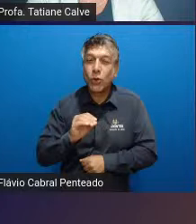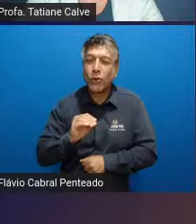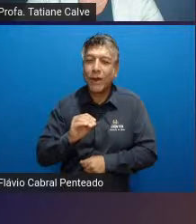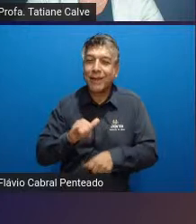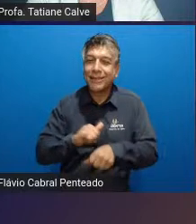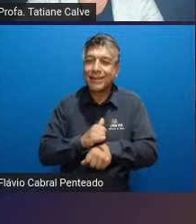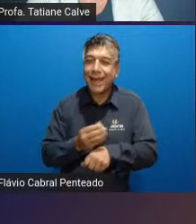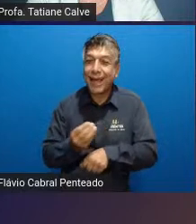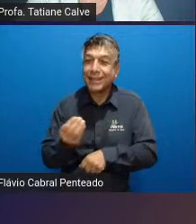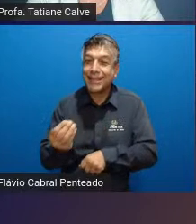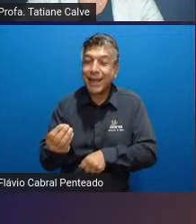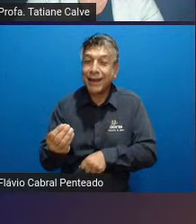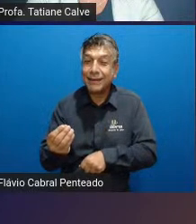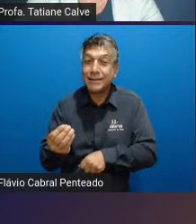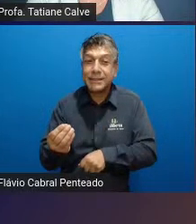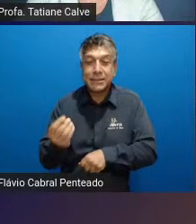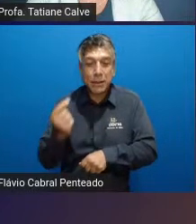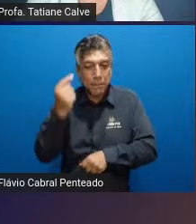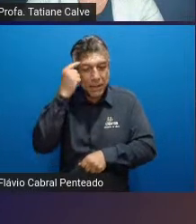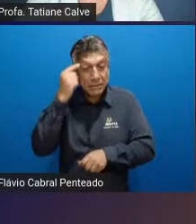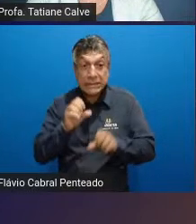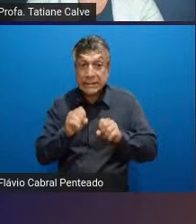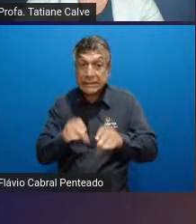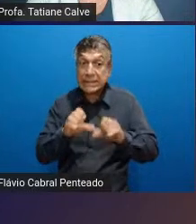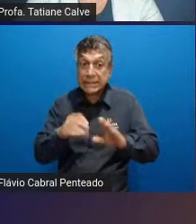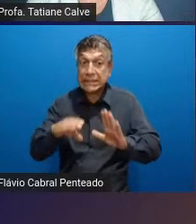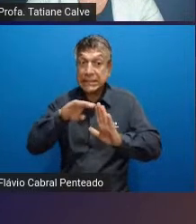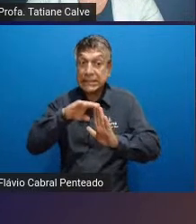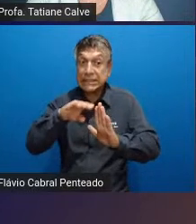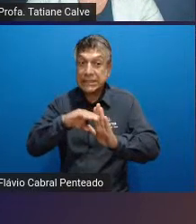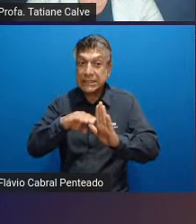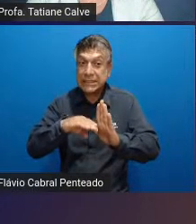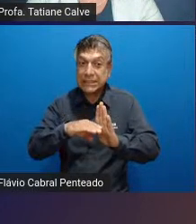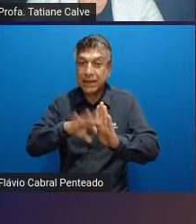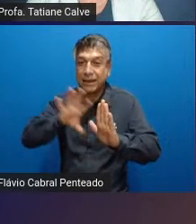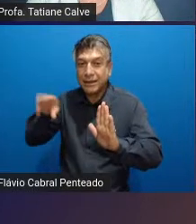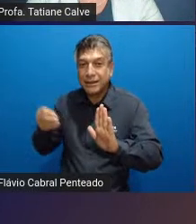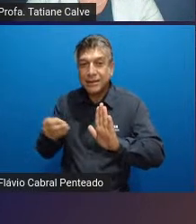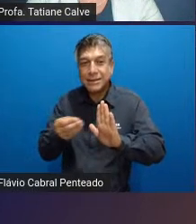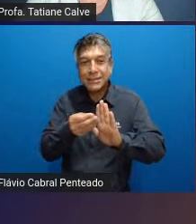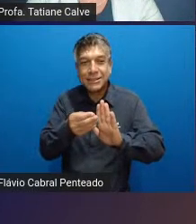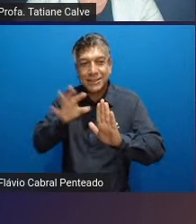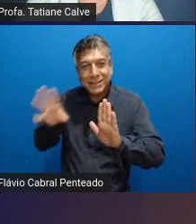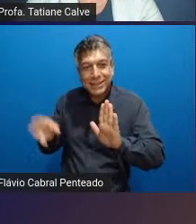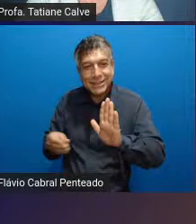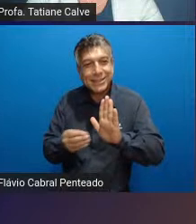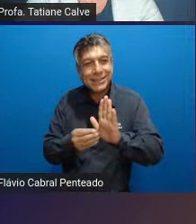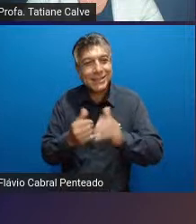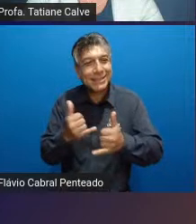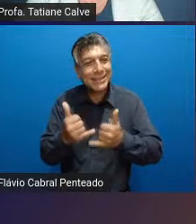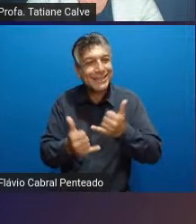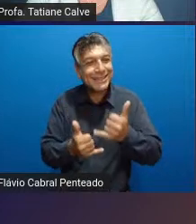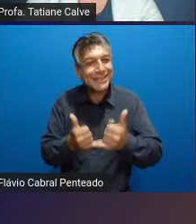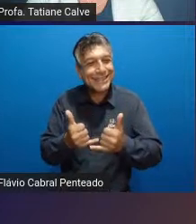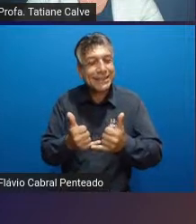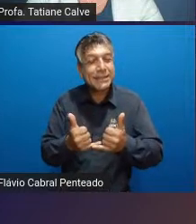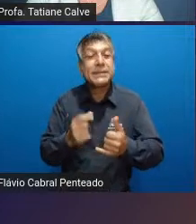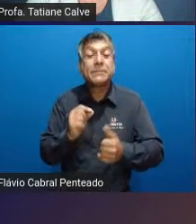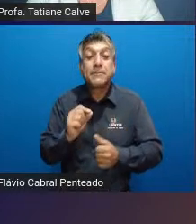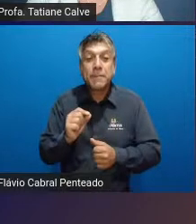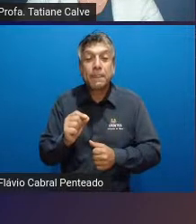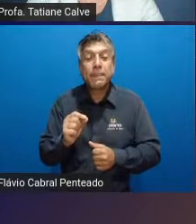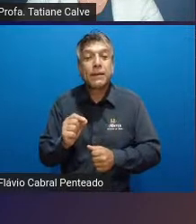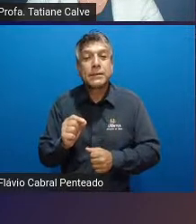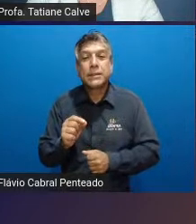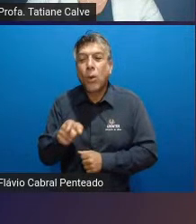auxiliar o professor no processo de ensino aprendizagem contribui na significação das ações motoras no